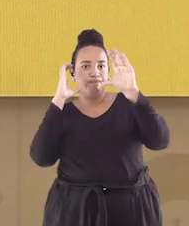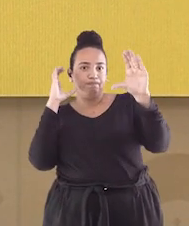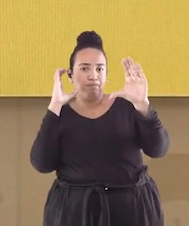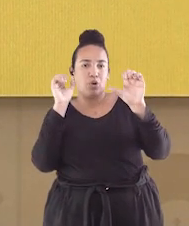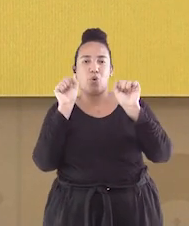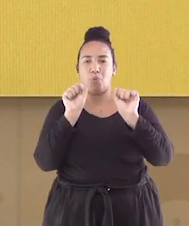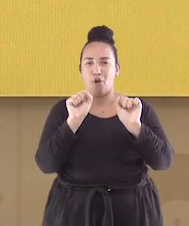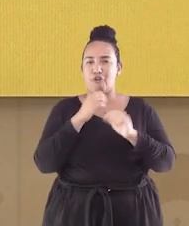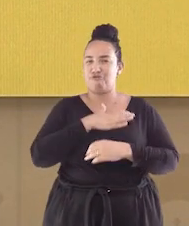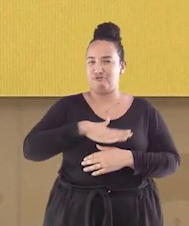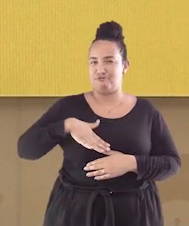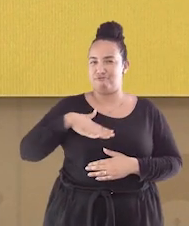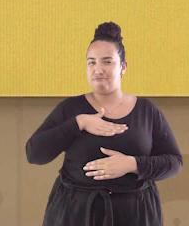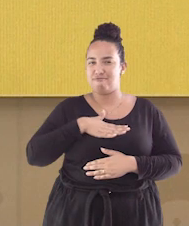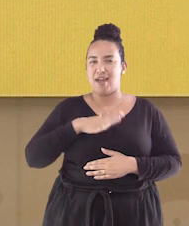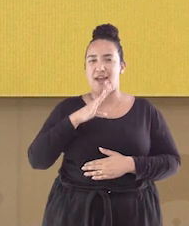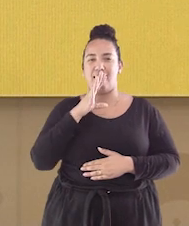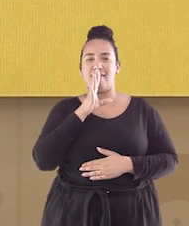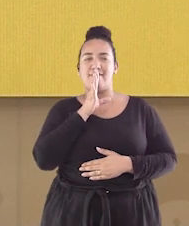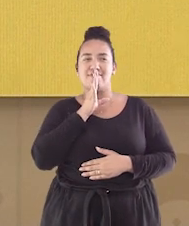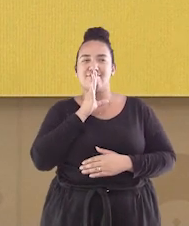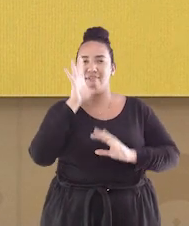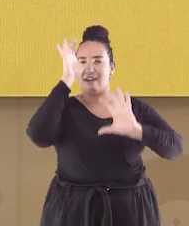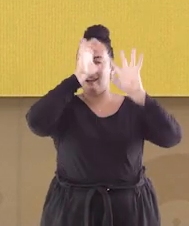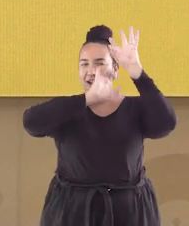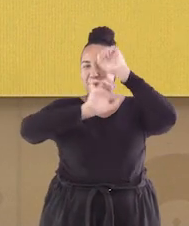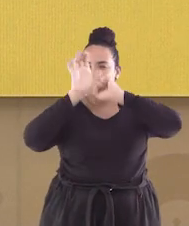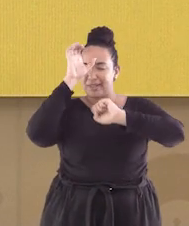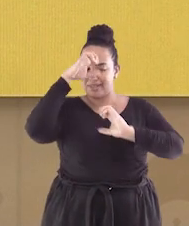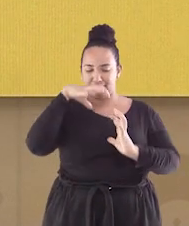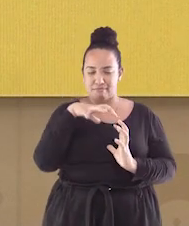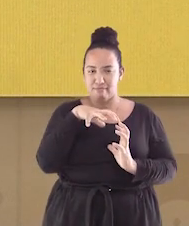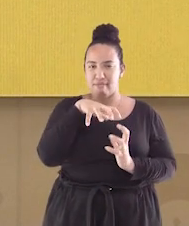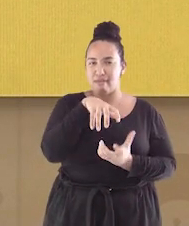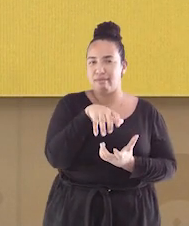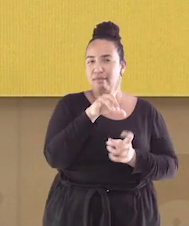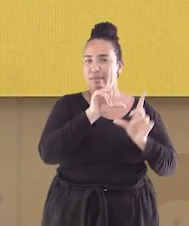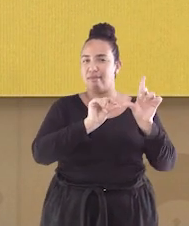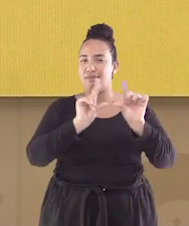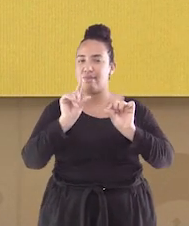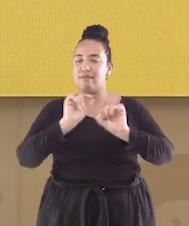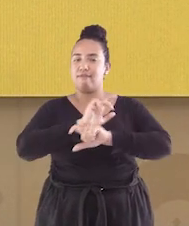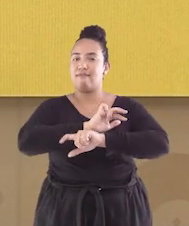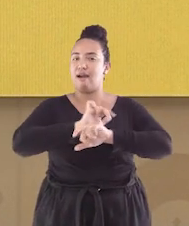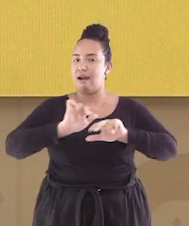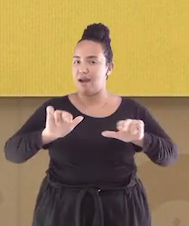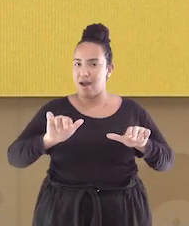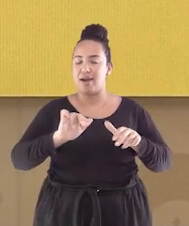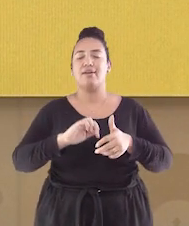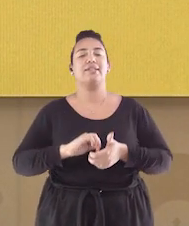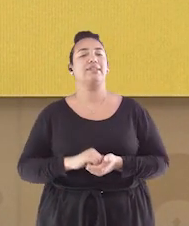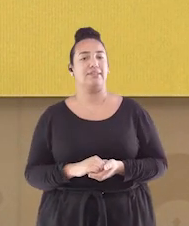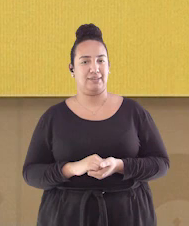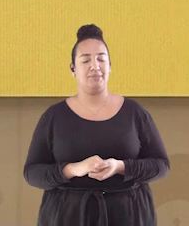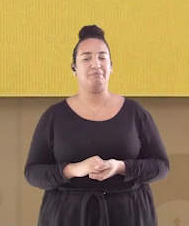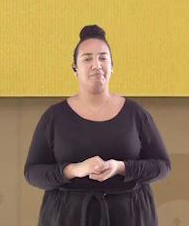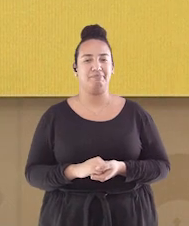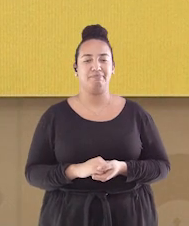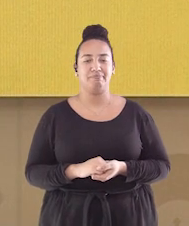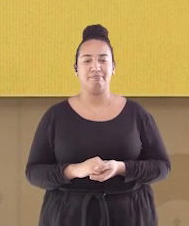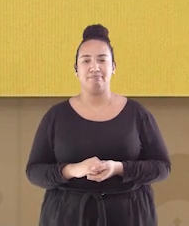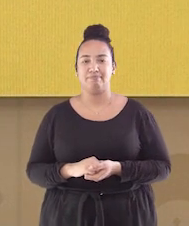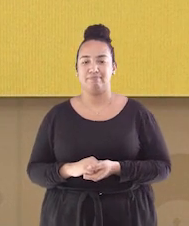astronautas, outros planetas e outras estrelas, por exemplo, e aprender muito sobre isso lá.